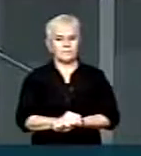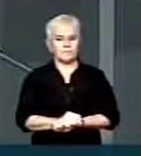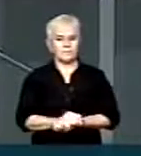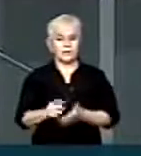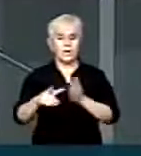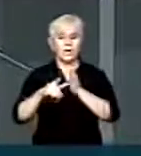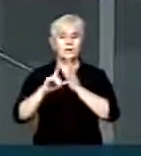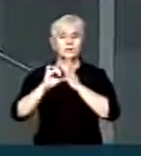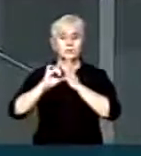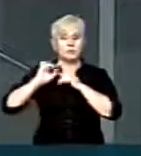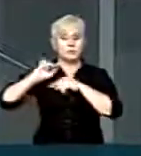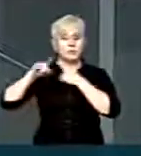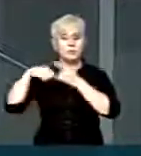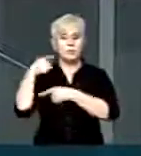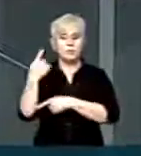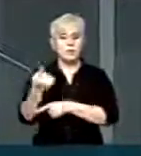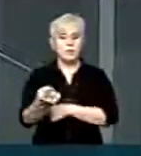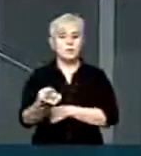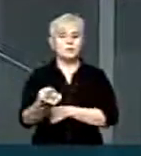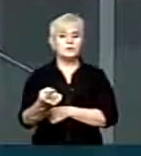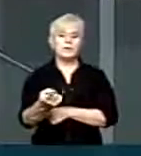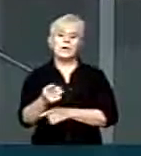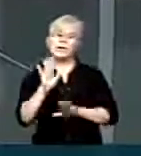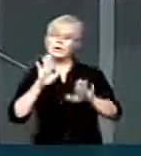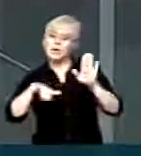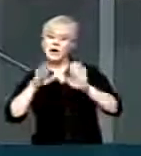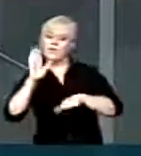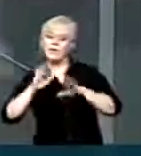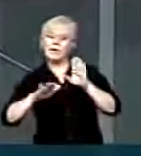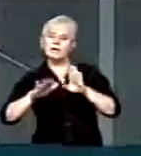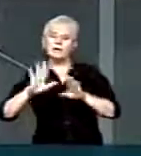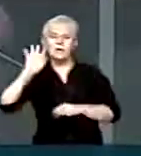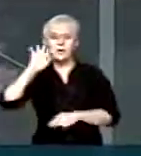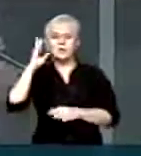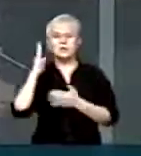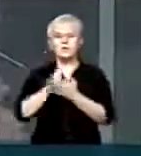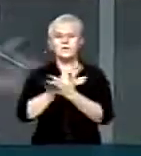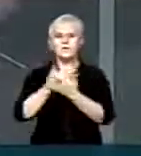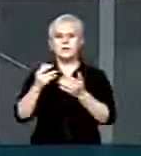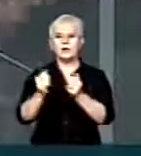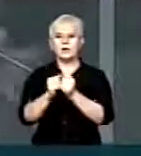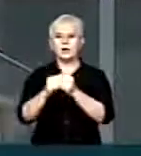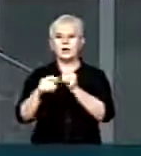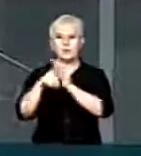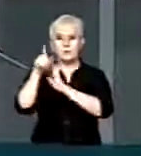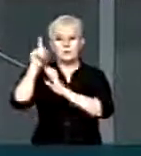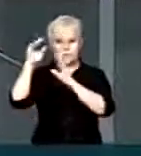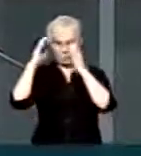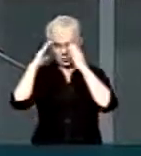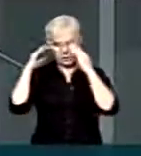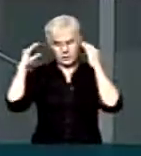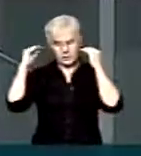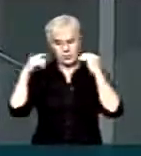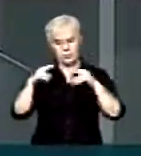da Holanda Portanto, senhor presidente Nós somos terminantemente contra este